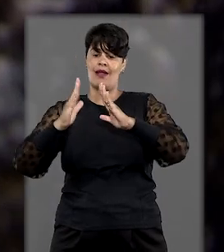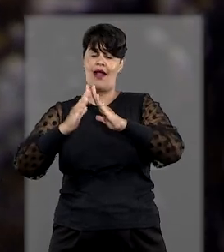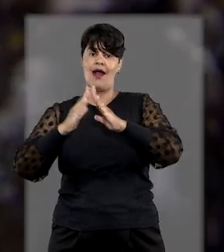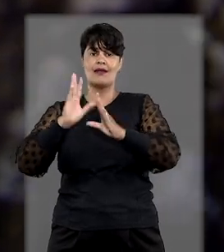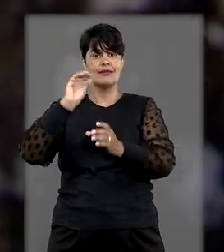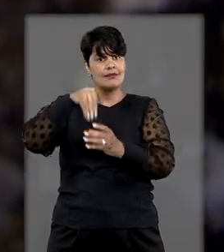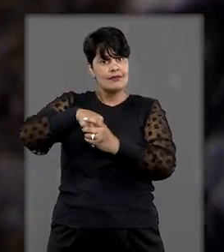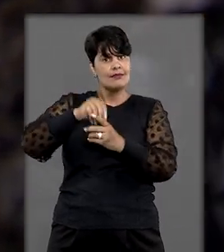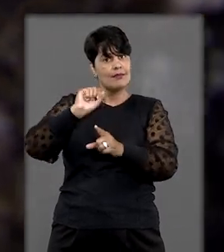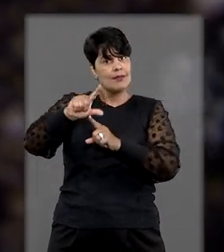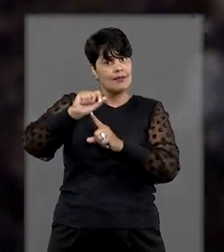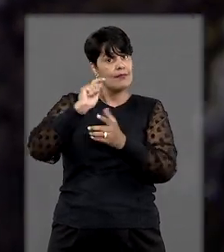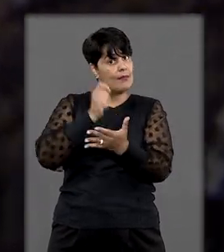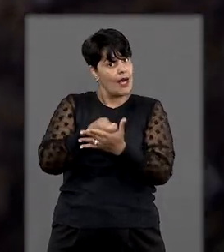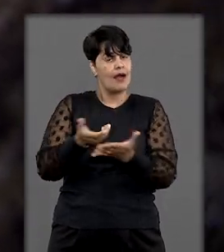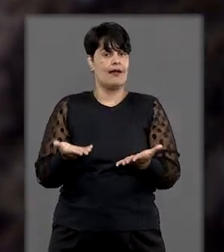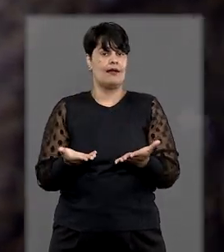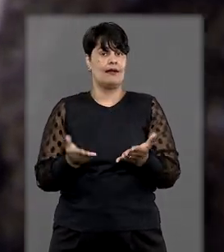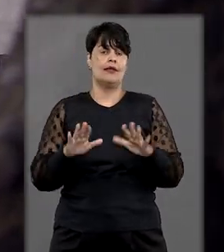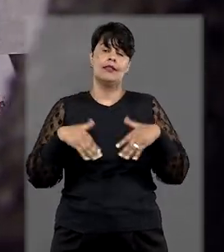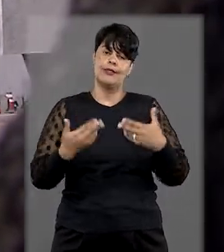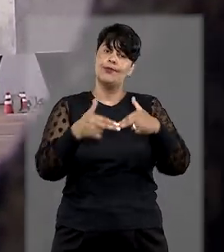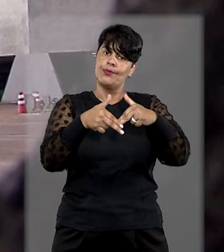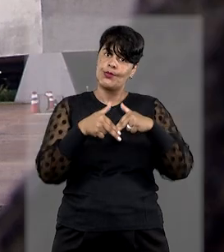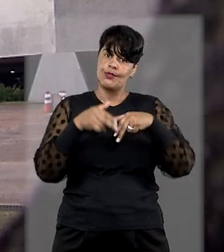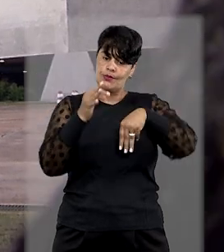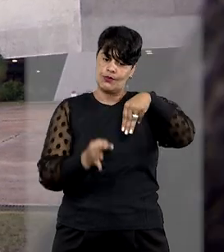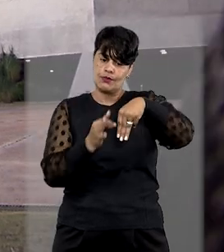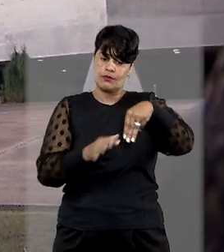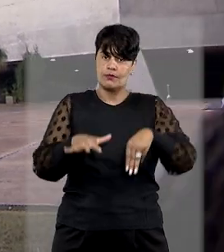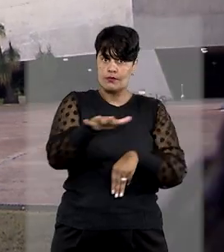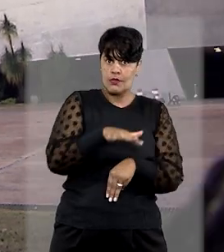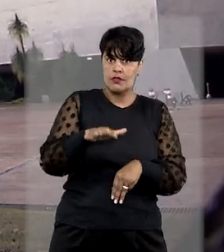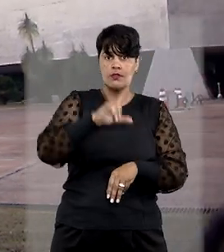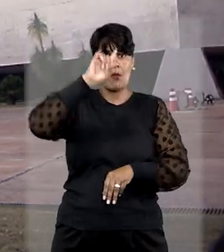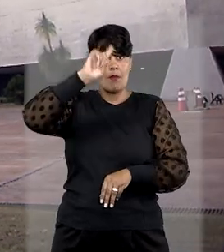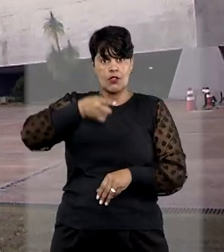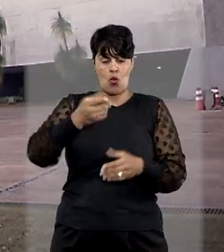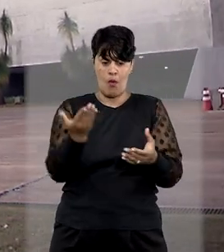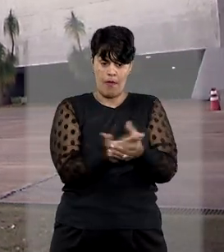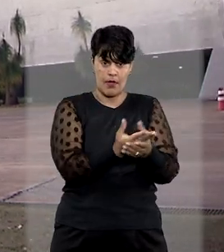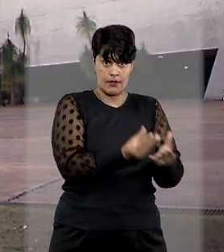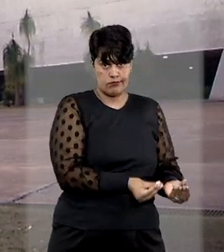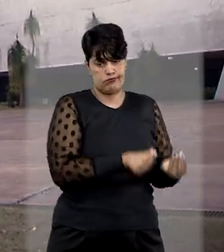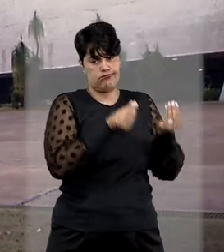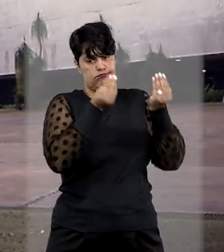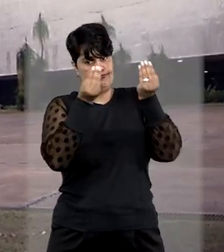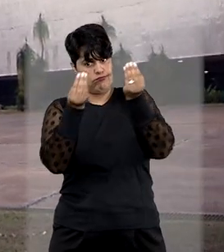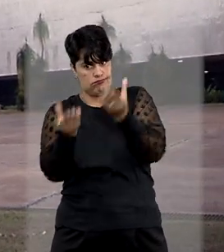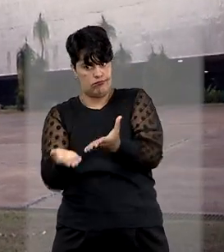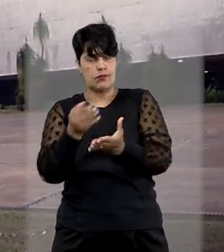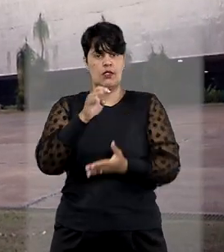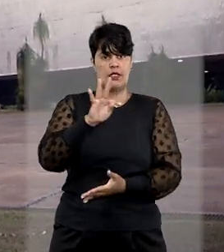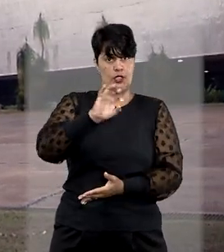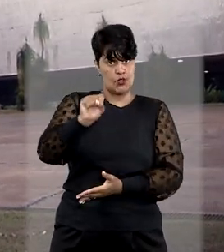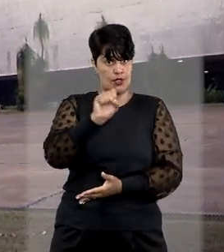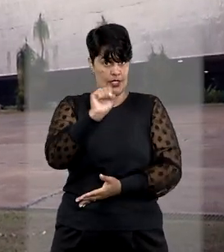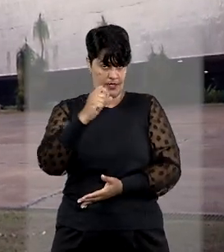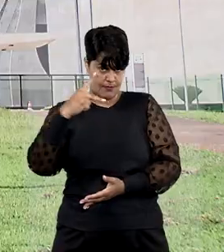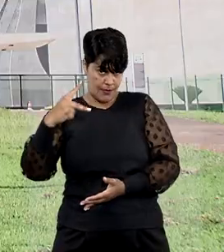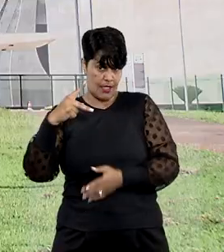Com esse entendimento, os ministros determinaram o retorno do processo para que a corte de segunda instância